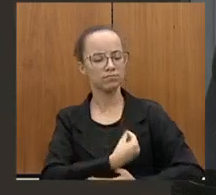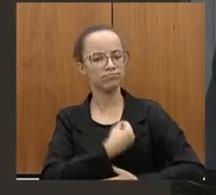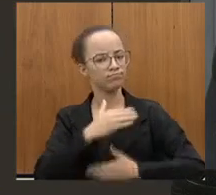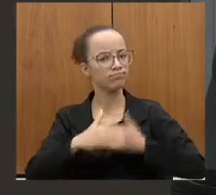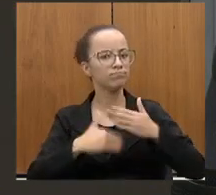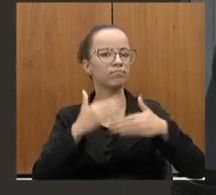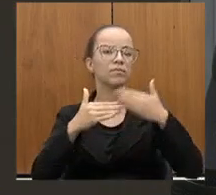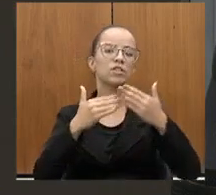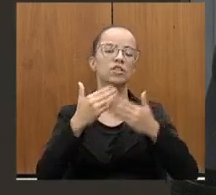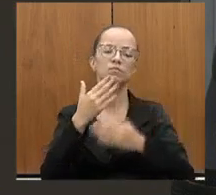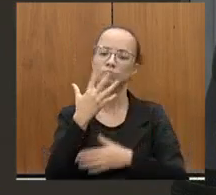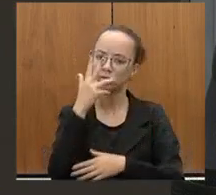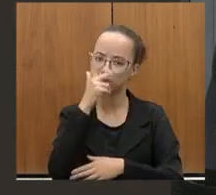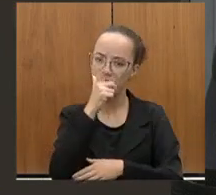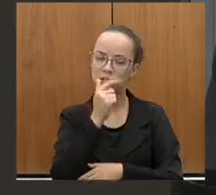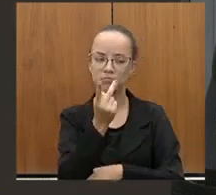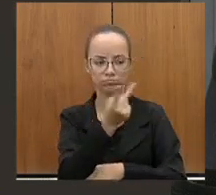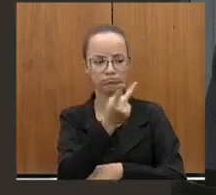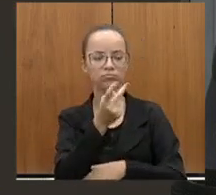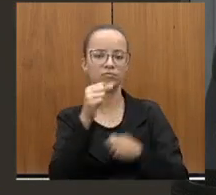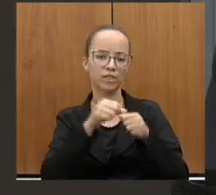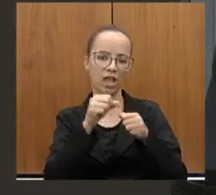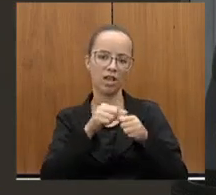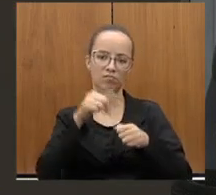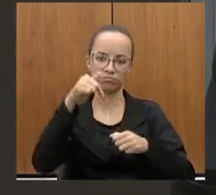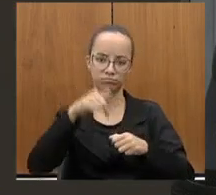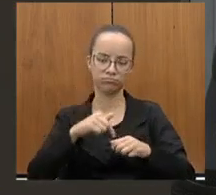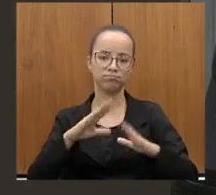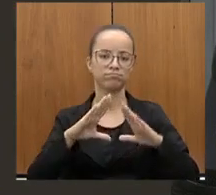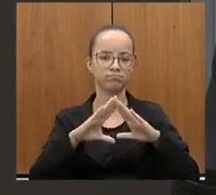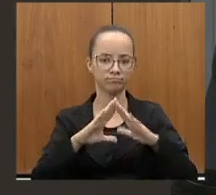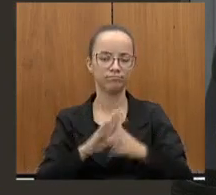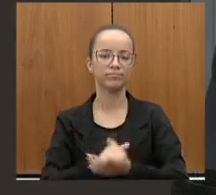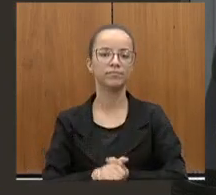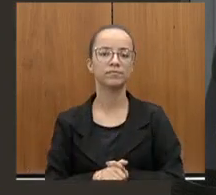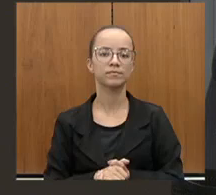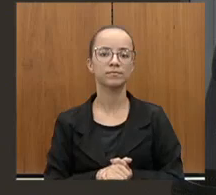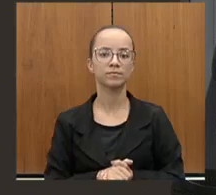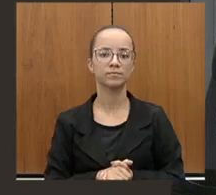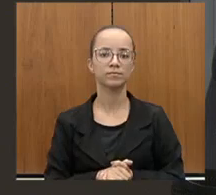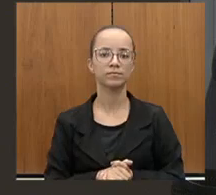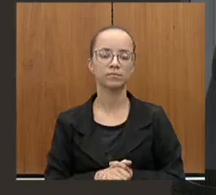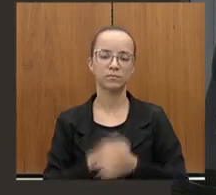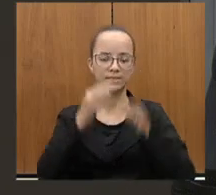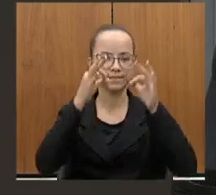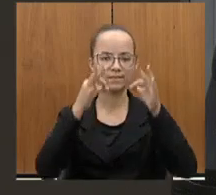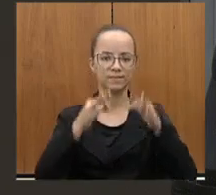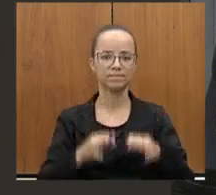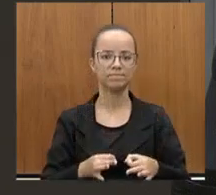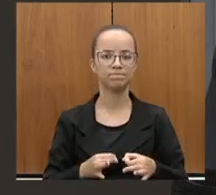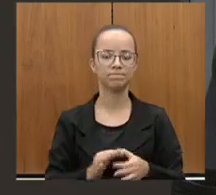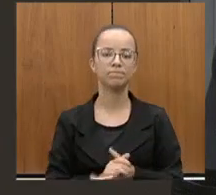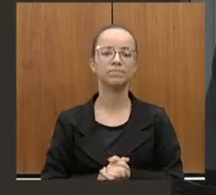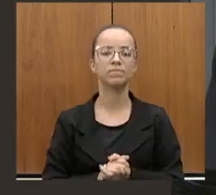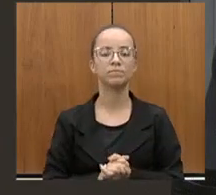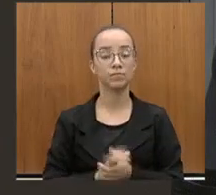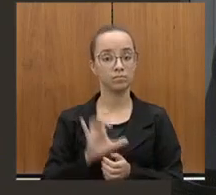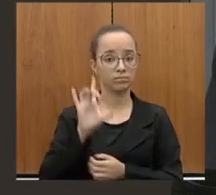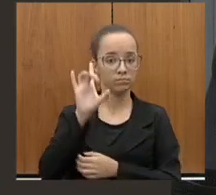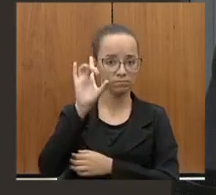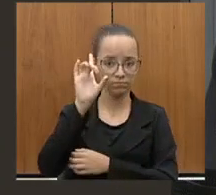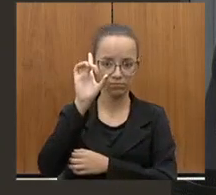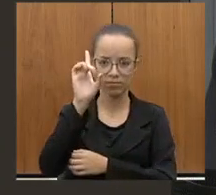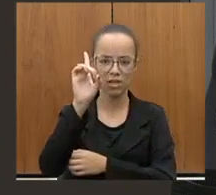bonita que vocês fizeram aqui na casa, e que, com certeza, Deus